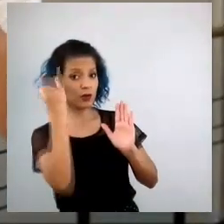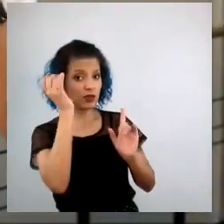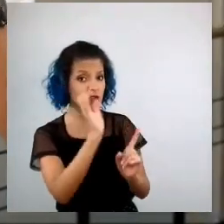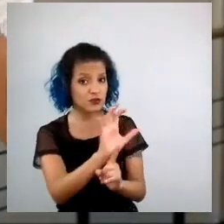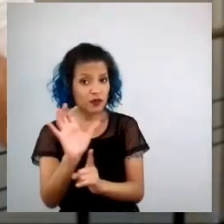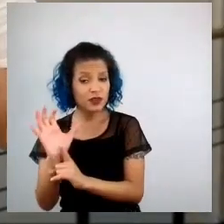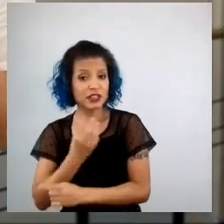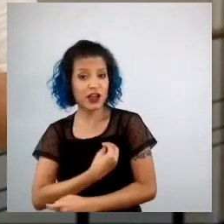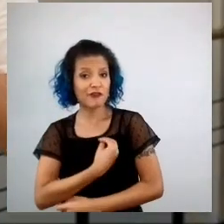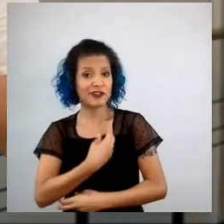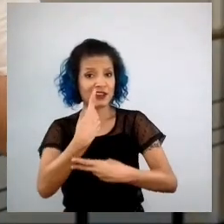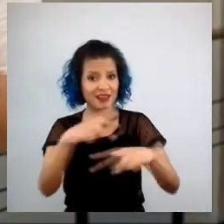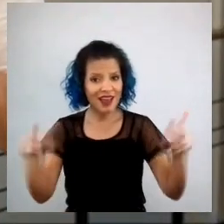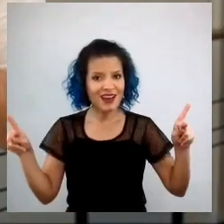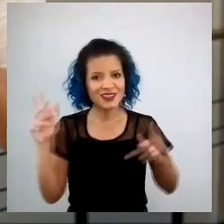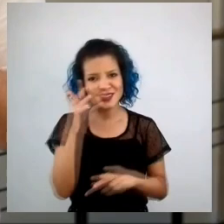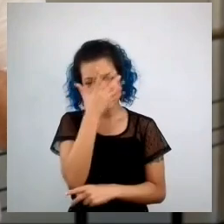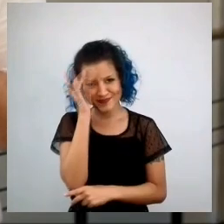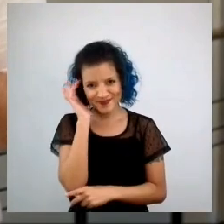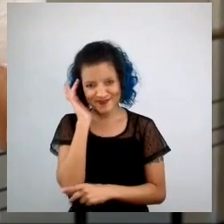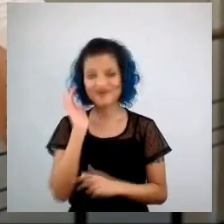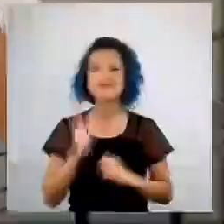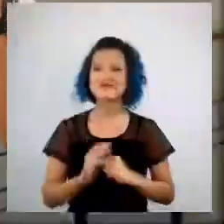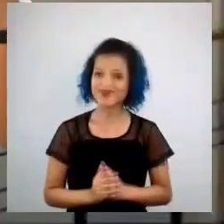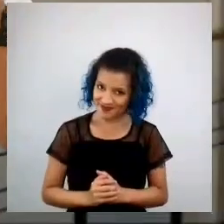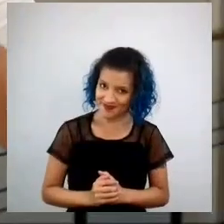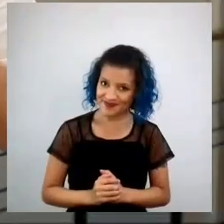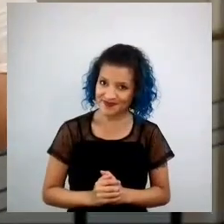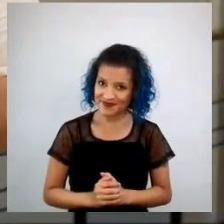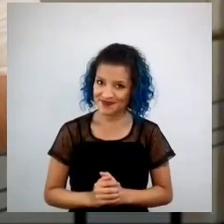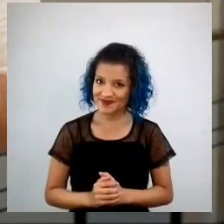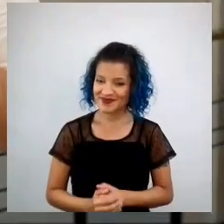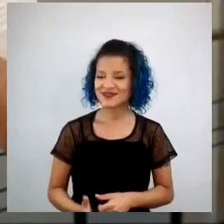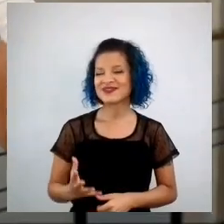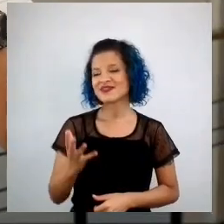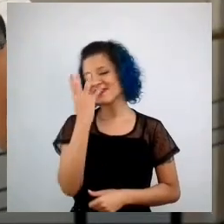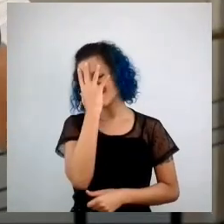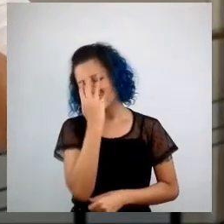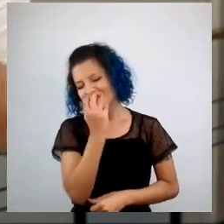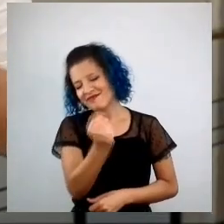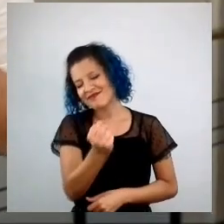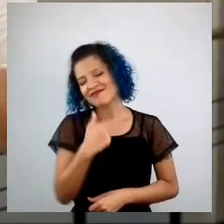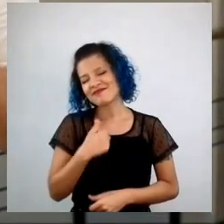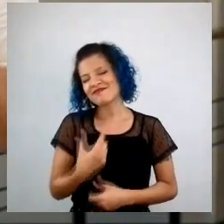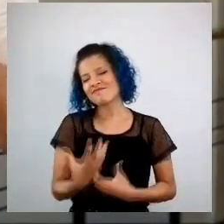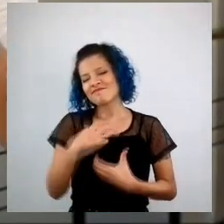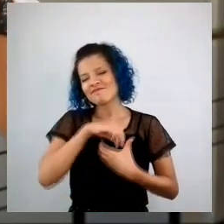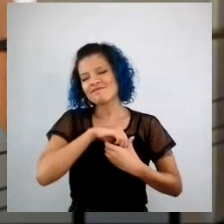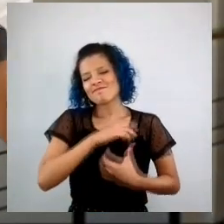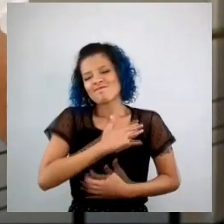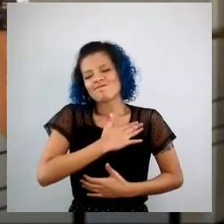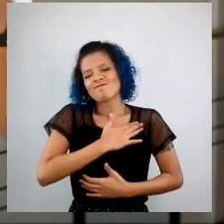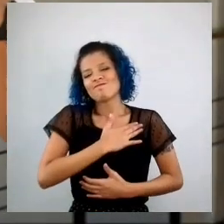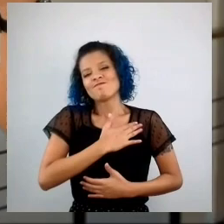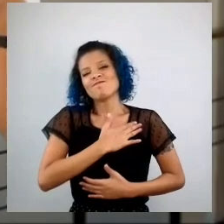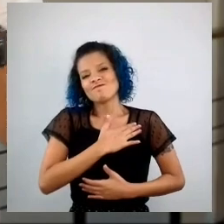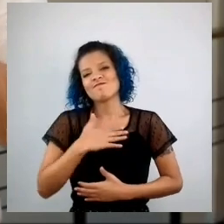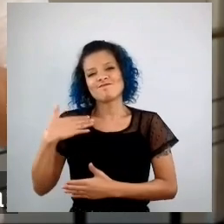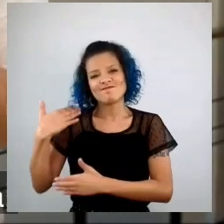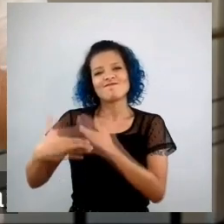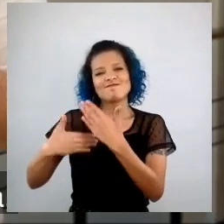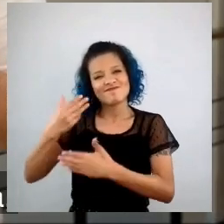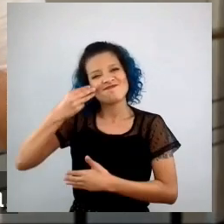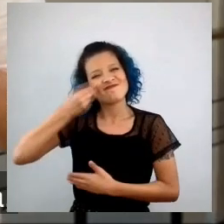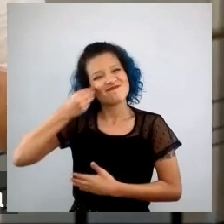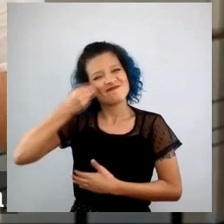Porque, basicamente, se eu fosse resumir uma grande paixão que eu carreguei durante essa jornada e que eu fui validando ao longo,